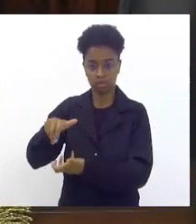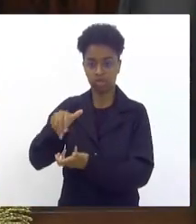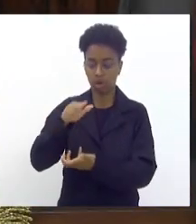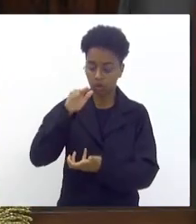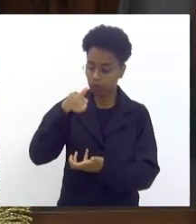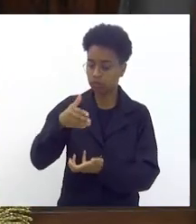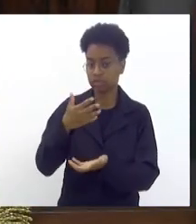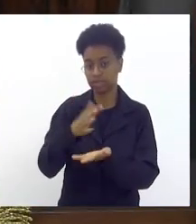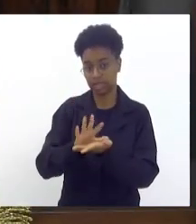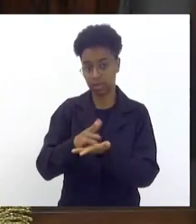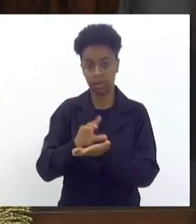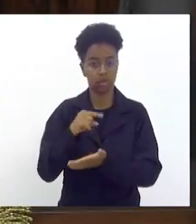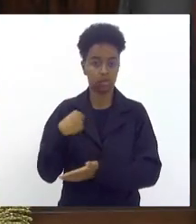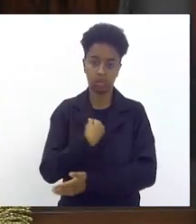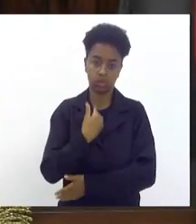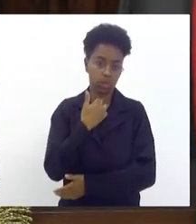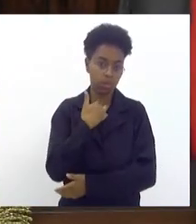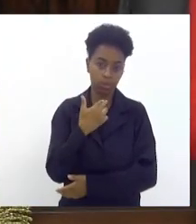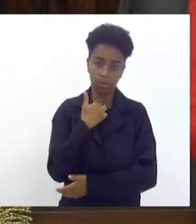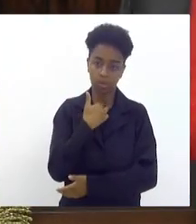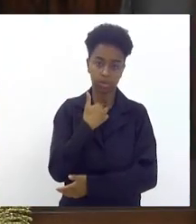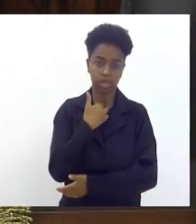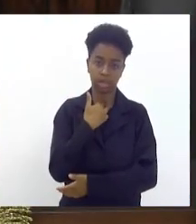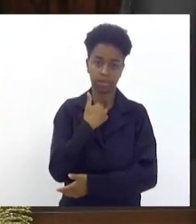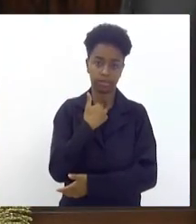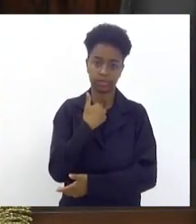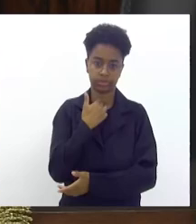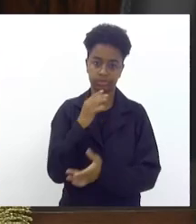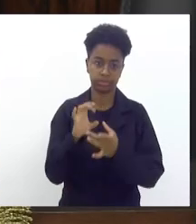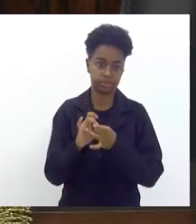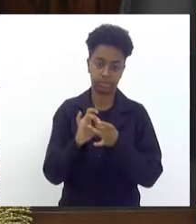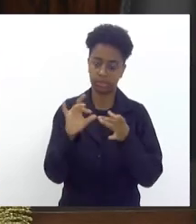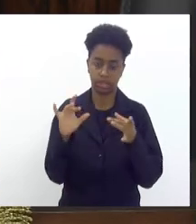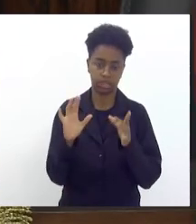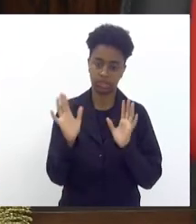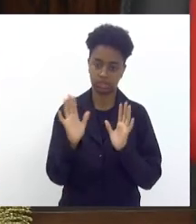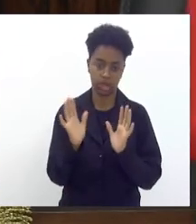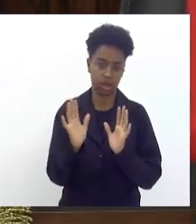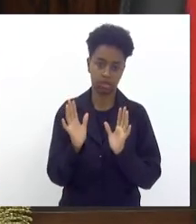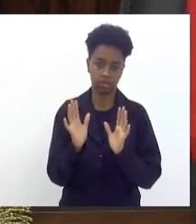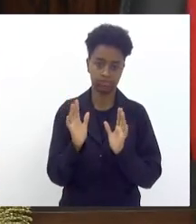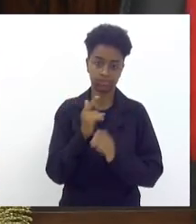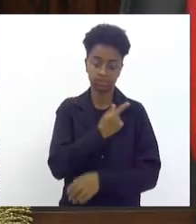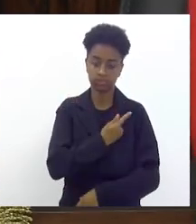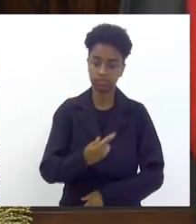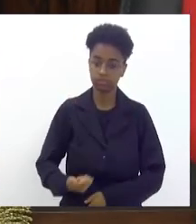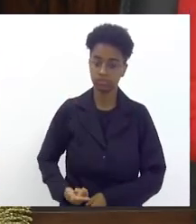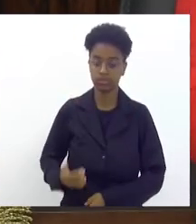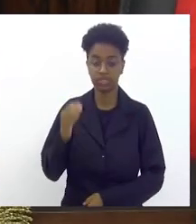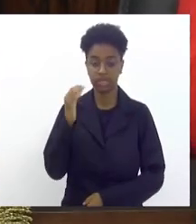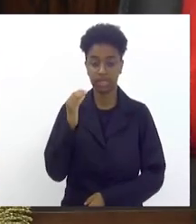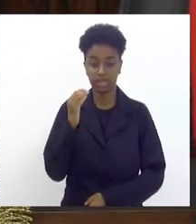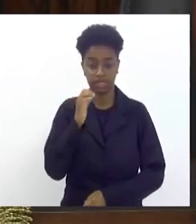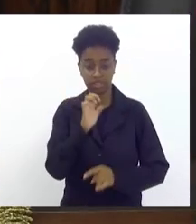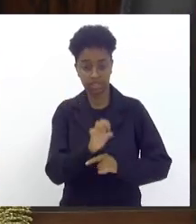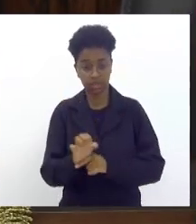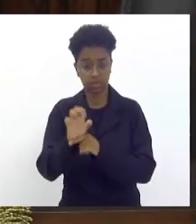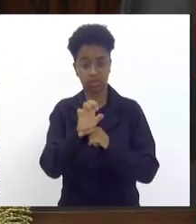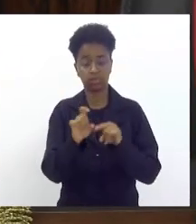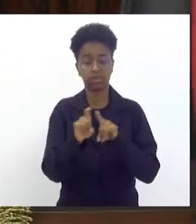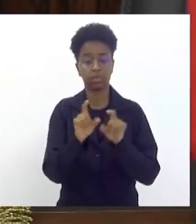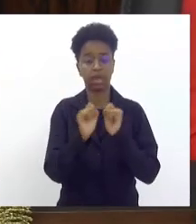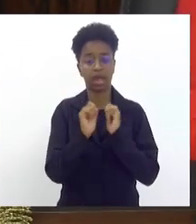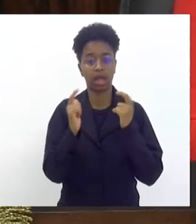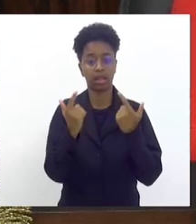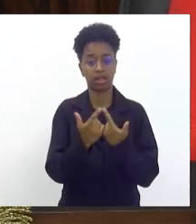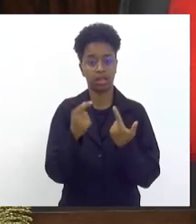samba e nós não podemos deixar o Alas e o Alinho e demais companheiros que o governo do estado e a Assembleia Legislativa do estado do